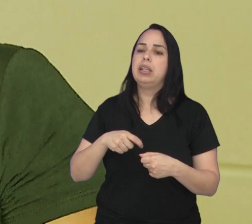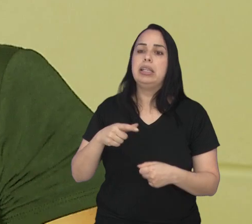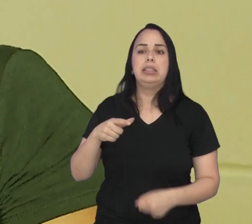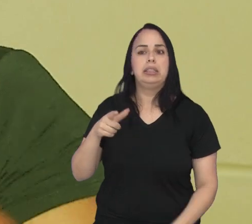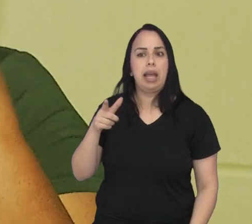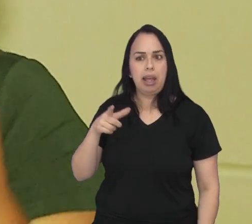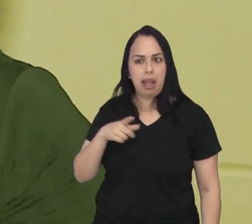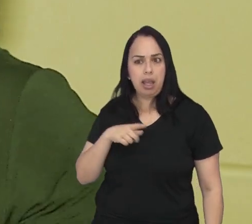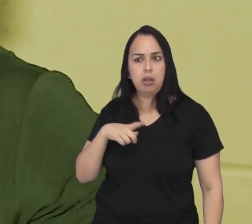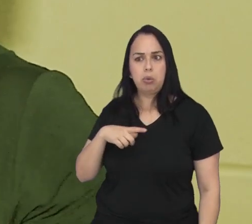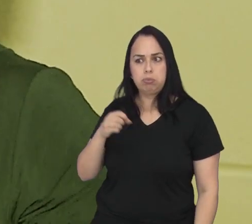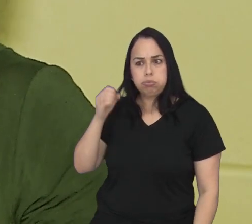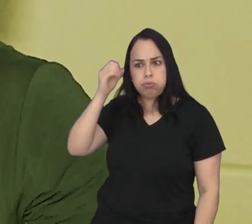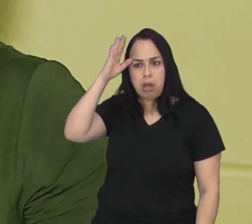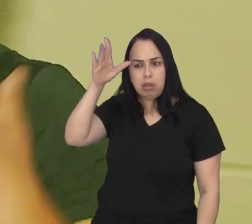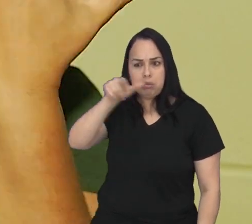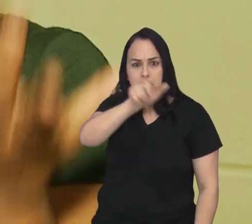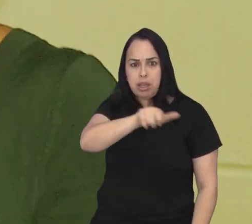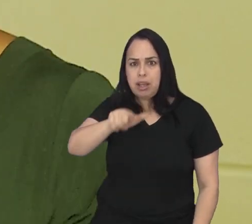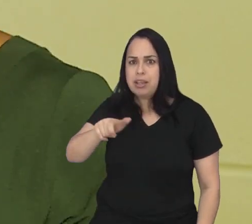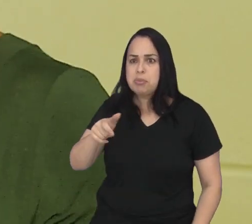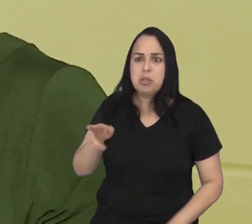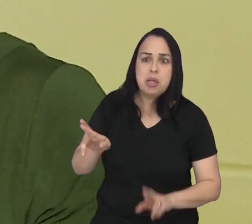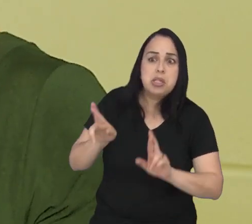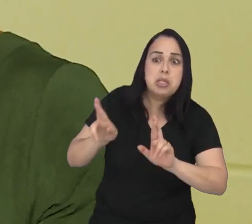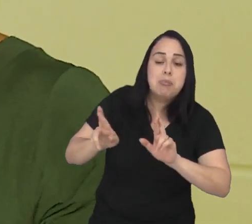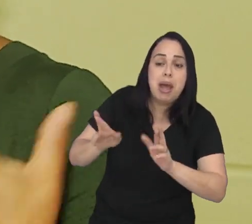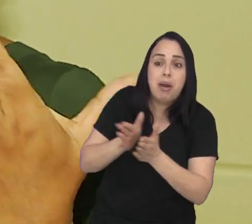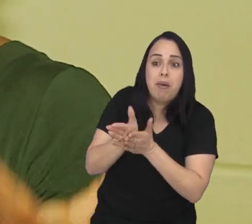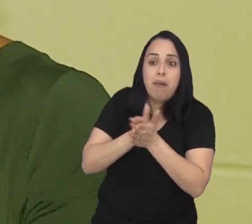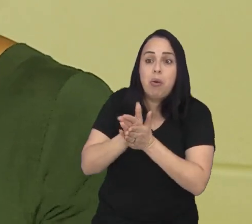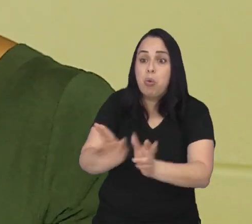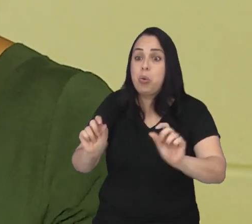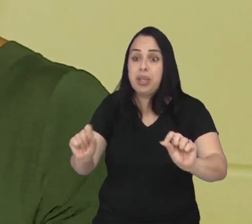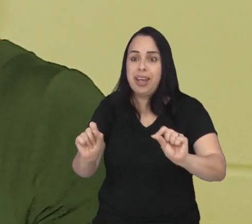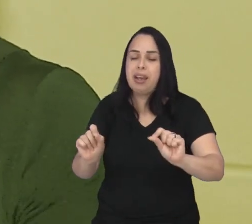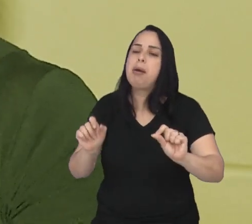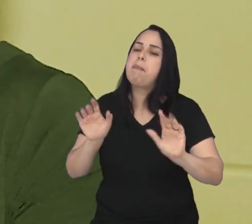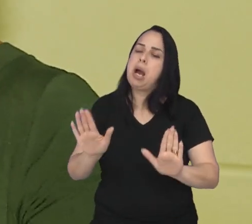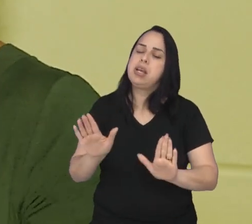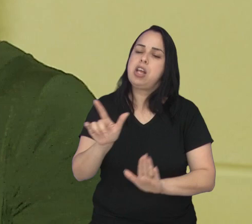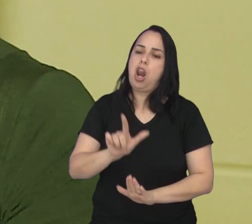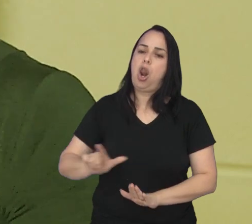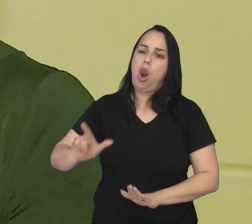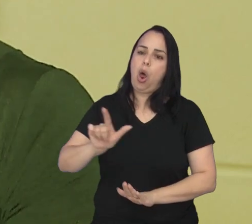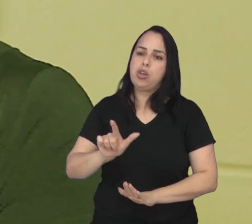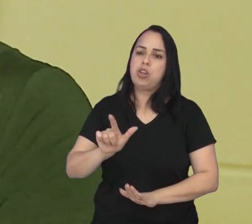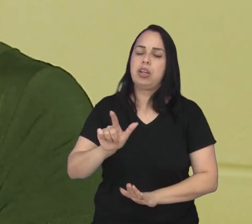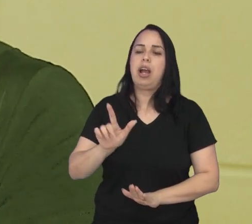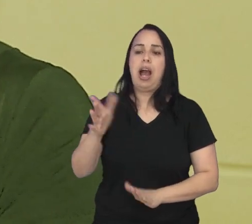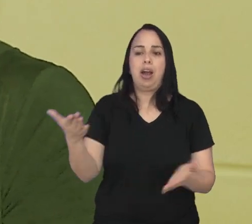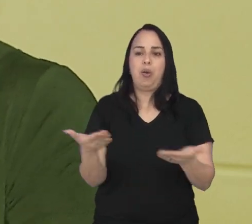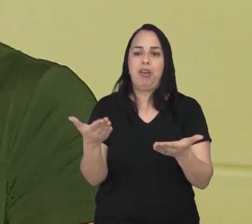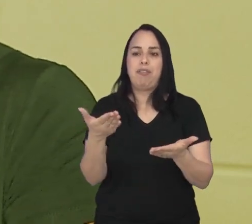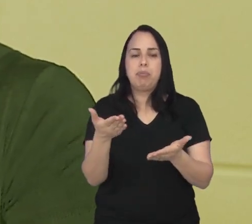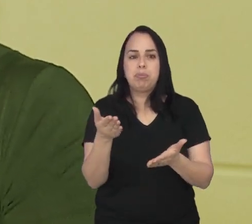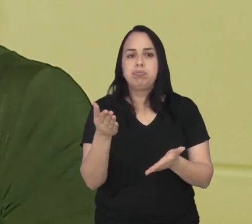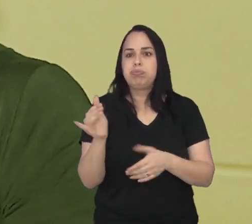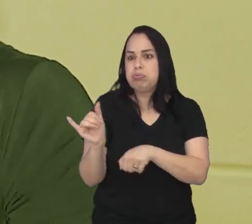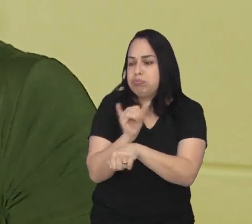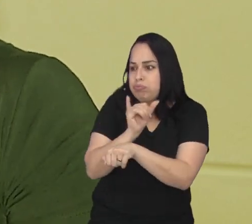conhecimento da expectativa do que eles de fato têm, mas é claro que isso tudo vai ser melhor